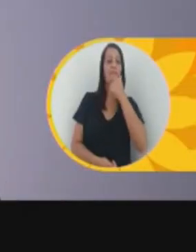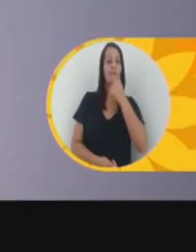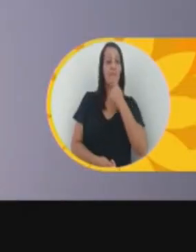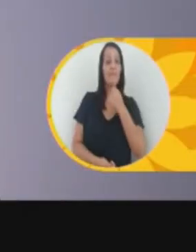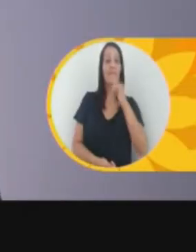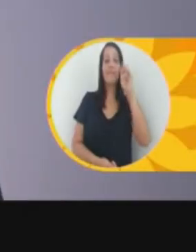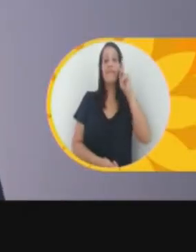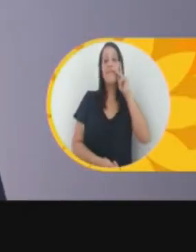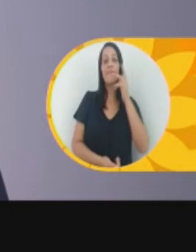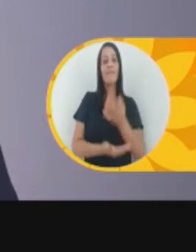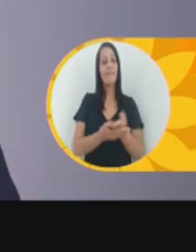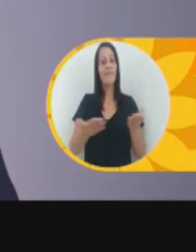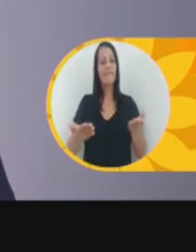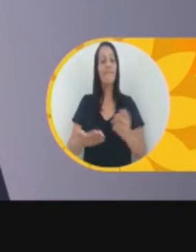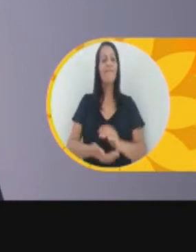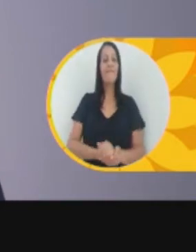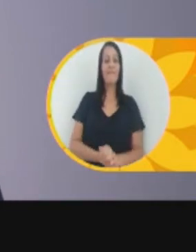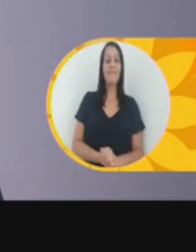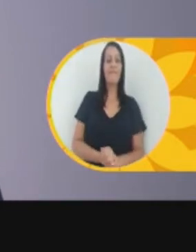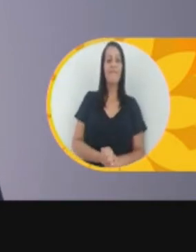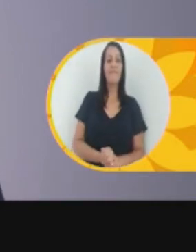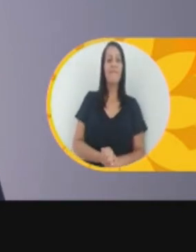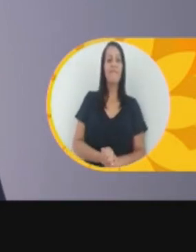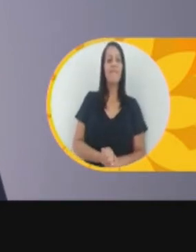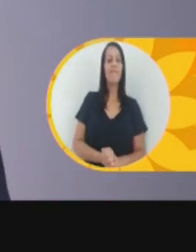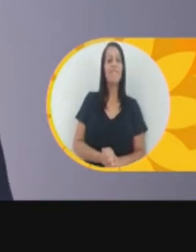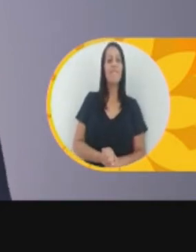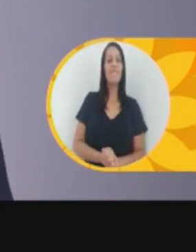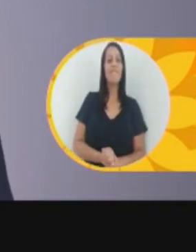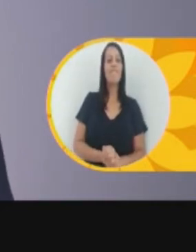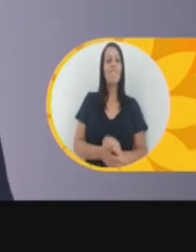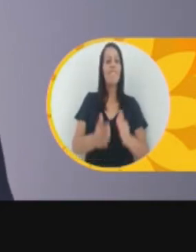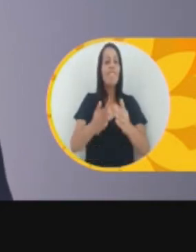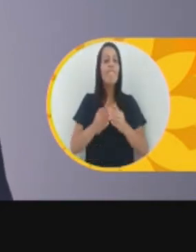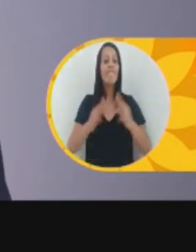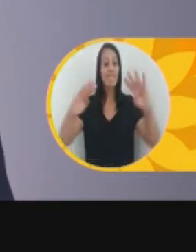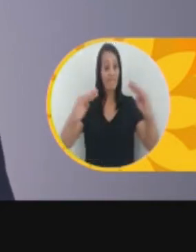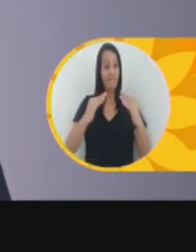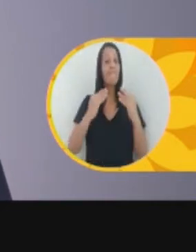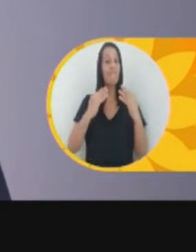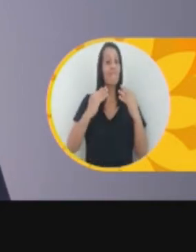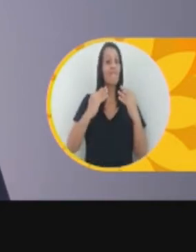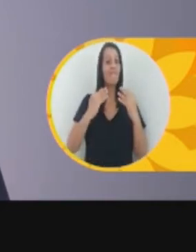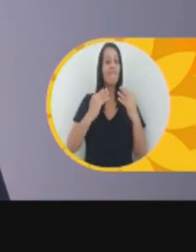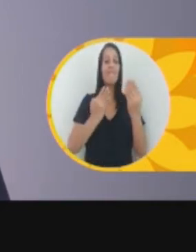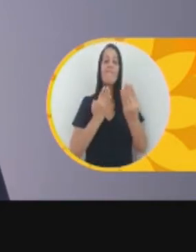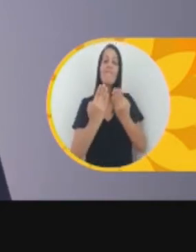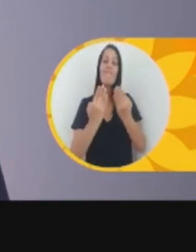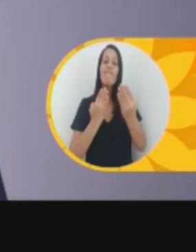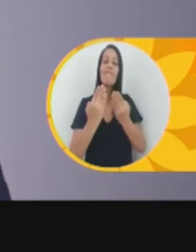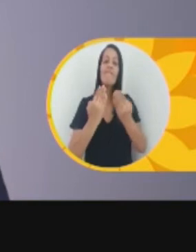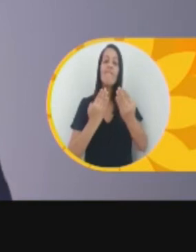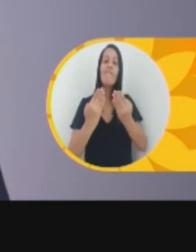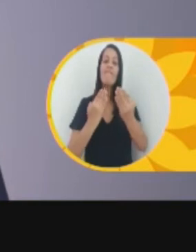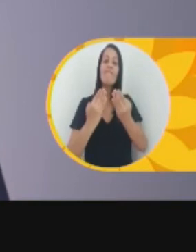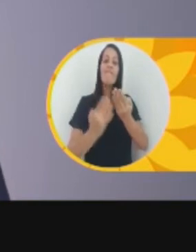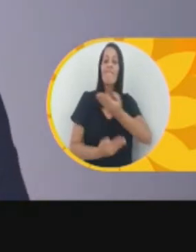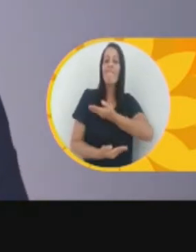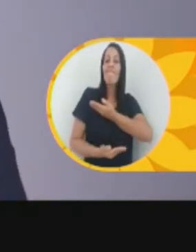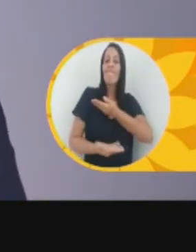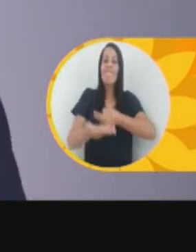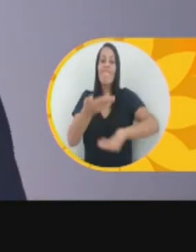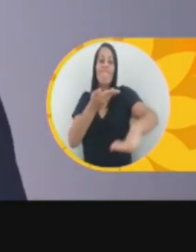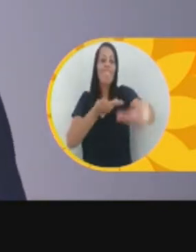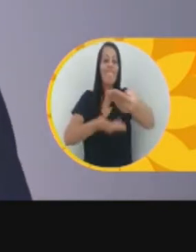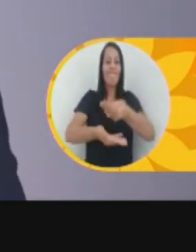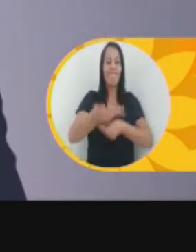Minhas amigas e meus amigos de João Pessoa, eu queria pedir licença a vocês para terem uma conversa